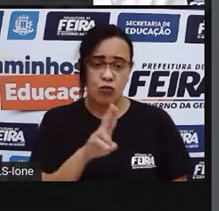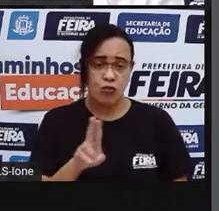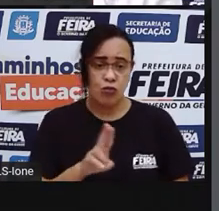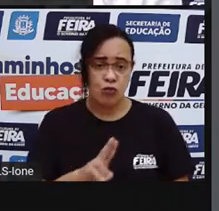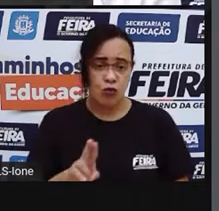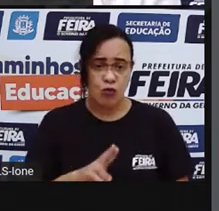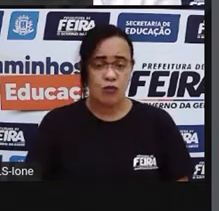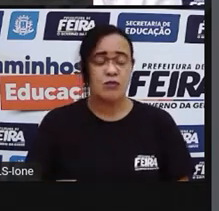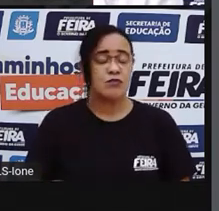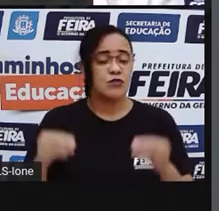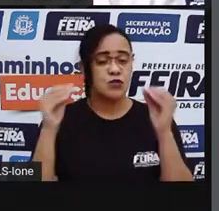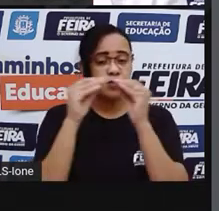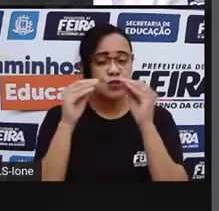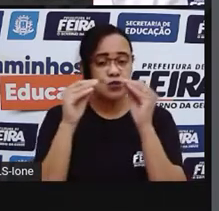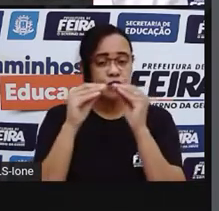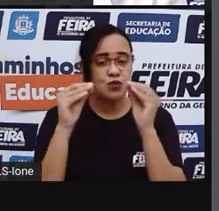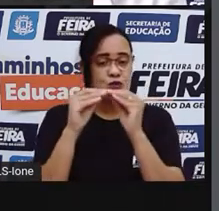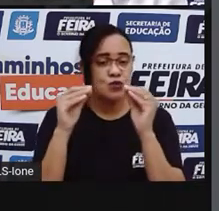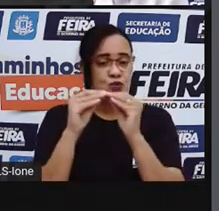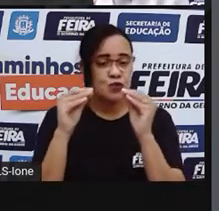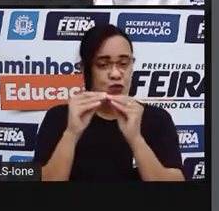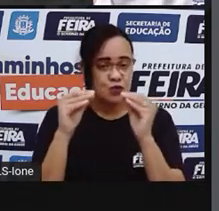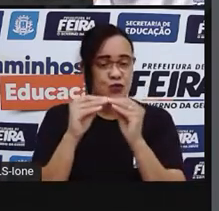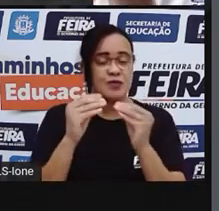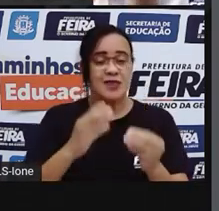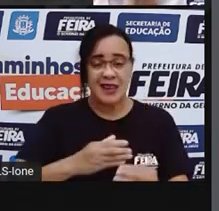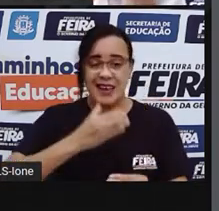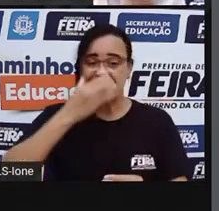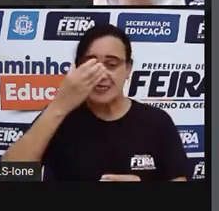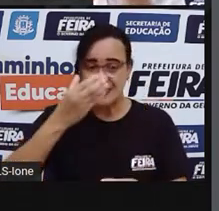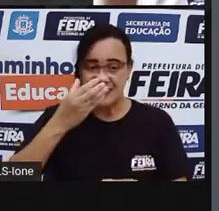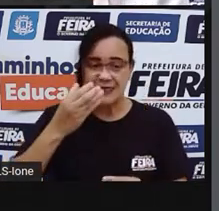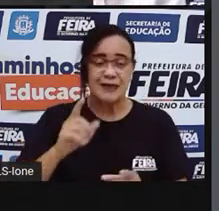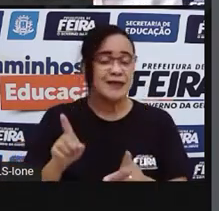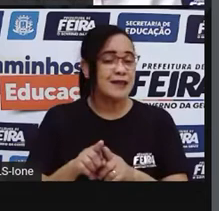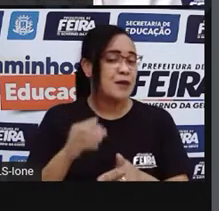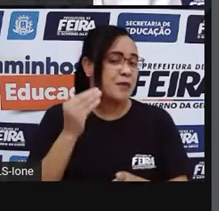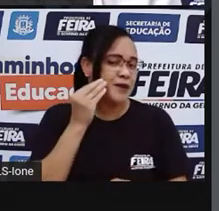gosto de beijar. A maçã que tem no rosto.